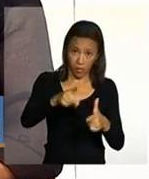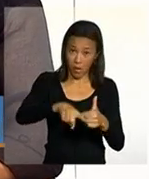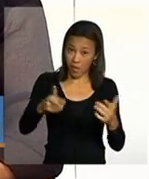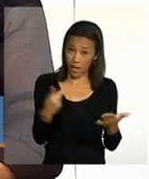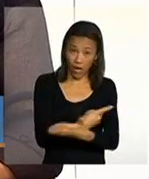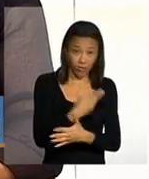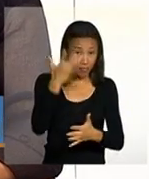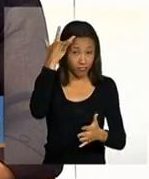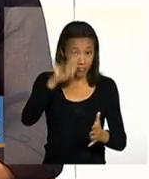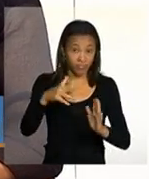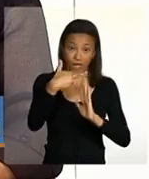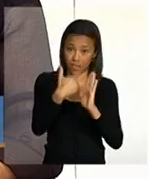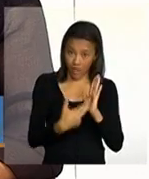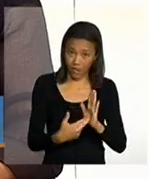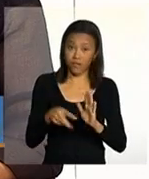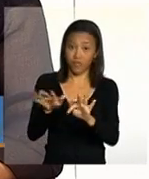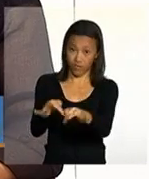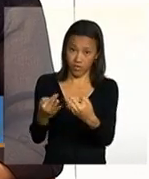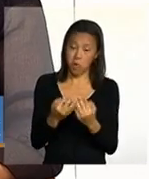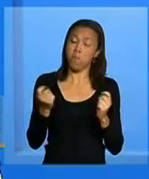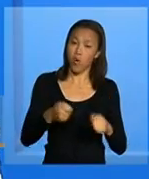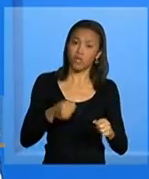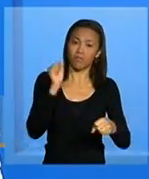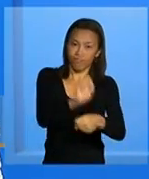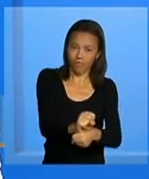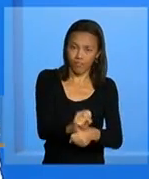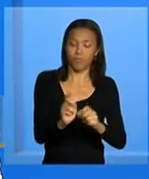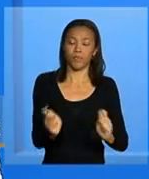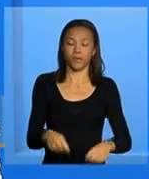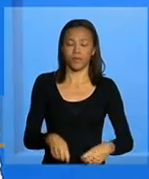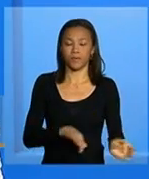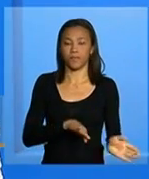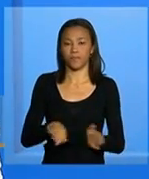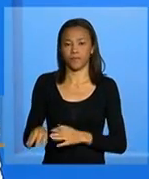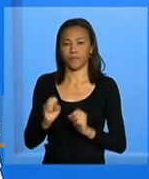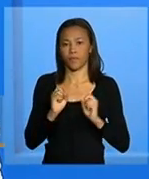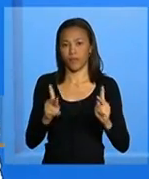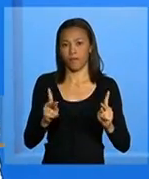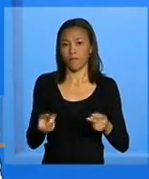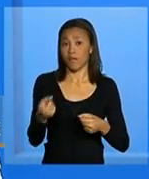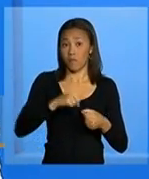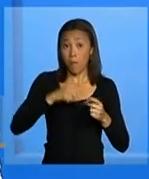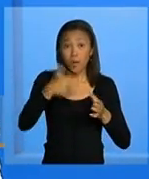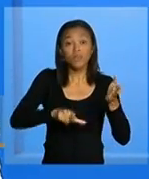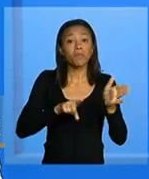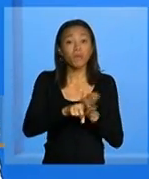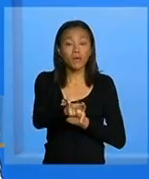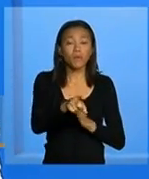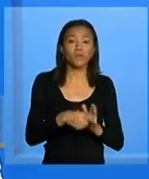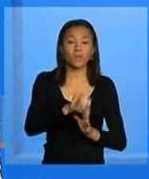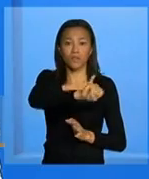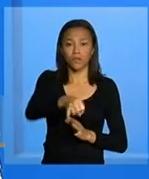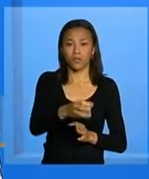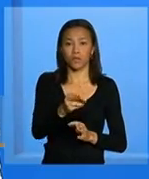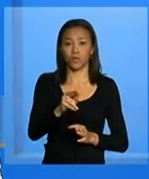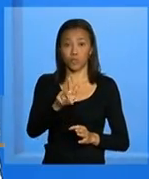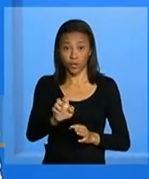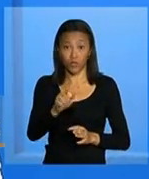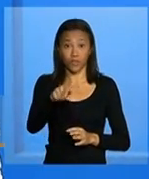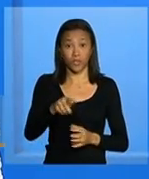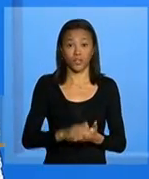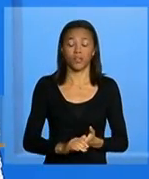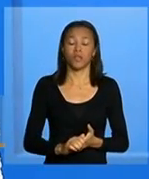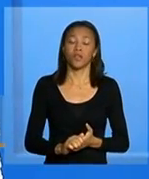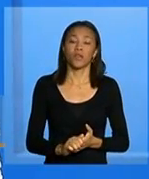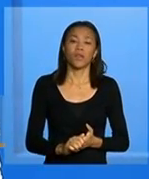descumprimento de condicionalidades no benefício perfeito vamos voltar aqui olha tem mais uma pergunta do Jorge Veloso de Curitiba ele diz